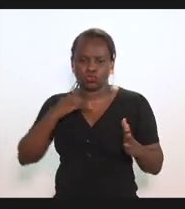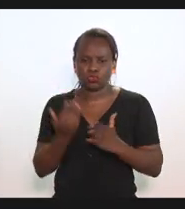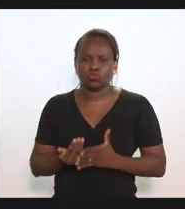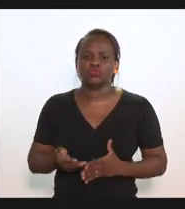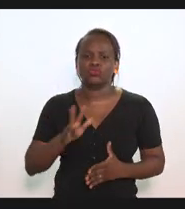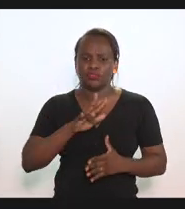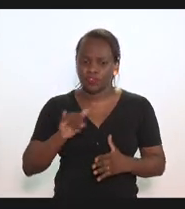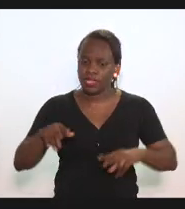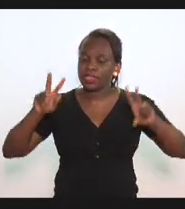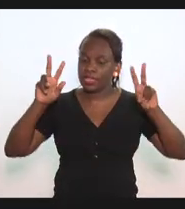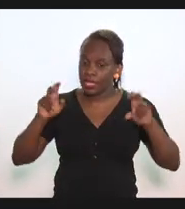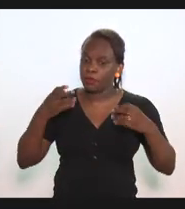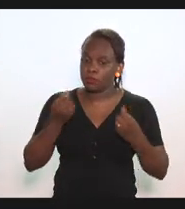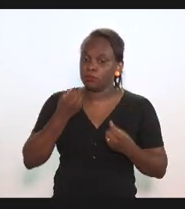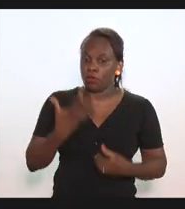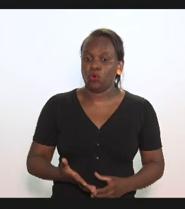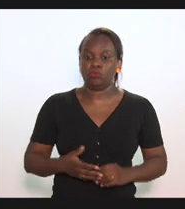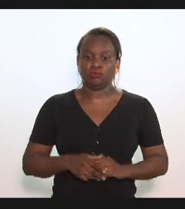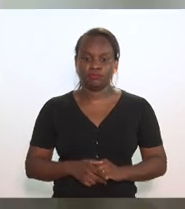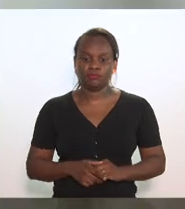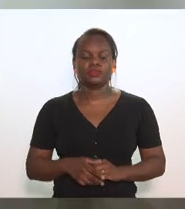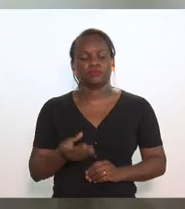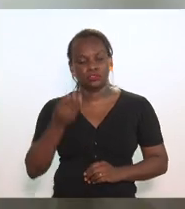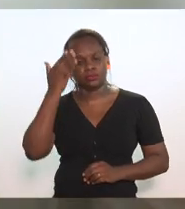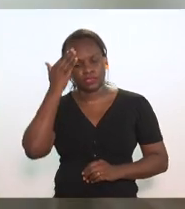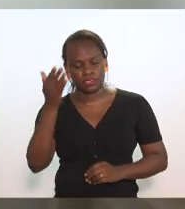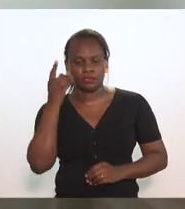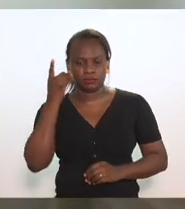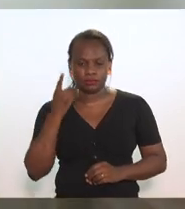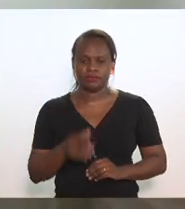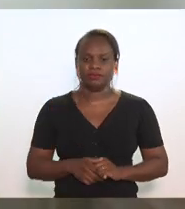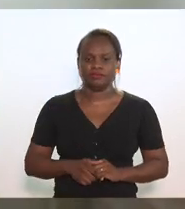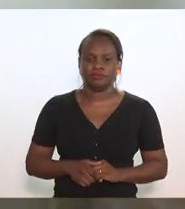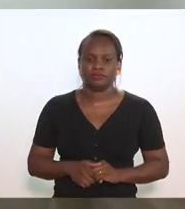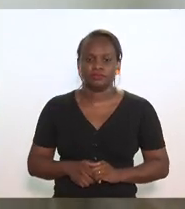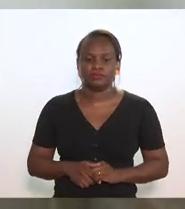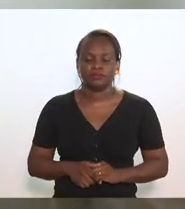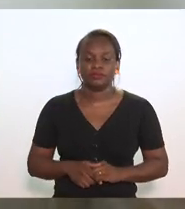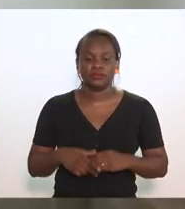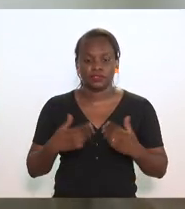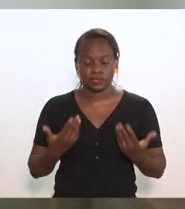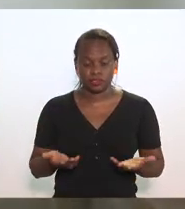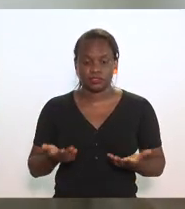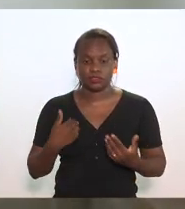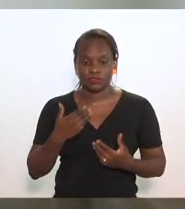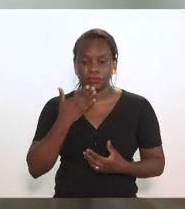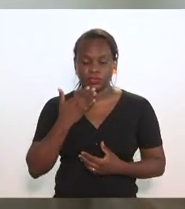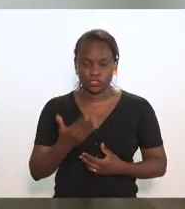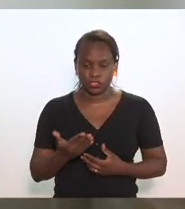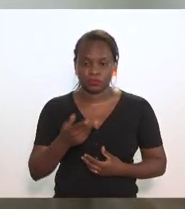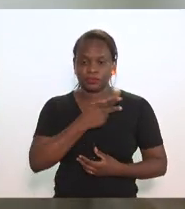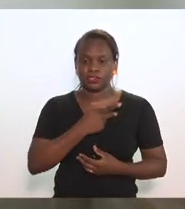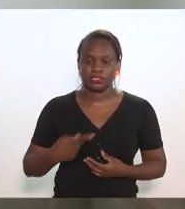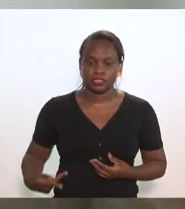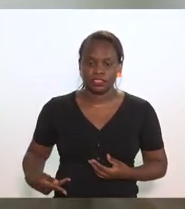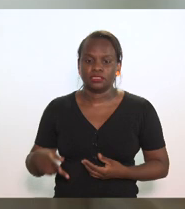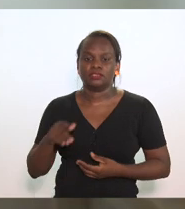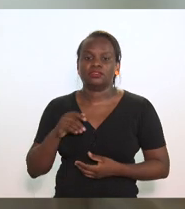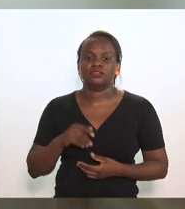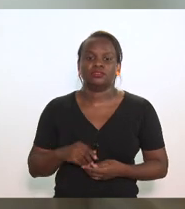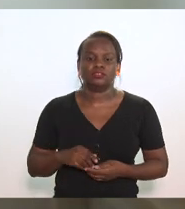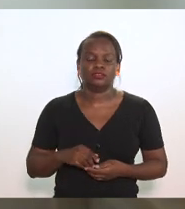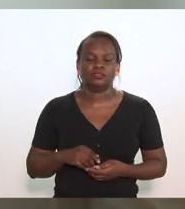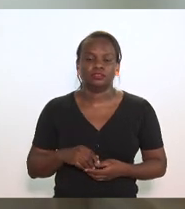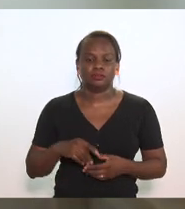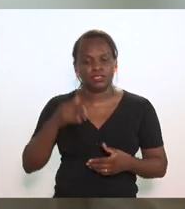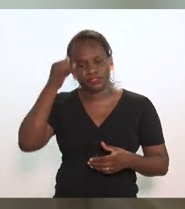um tema muito bom muito obrigado deputado eu vou pedir ao presidente da casa para